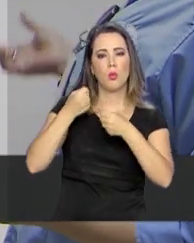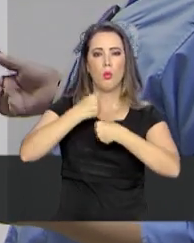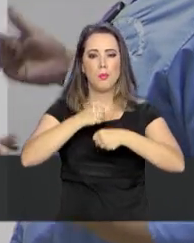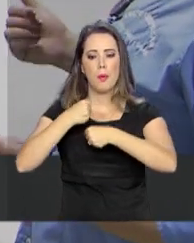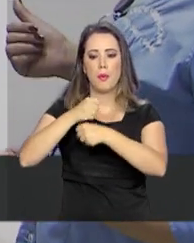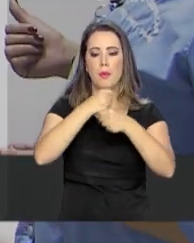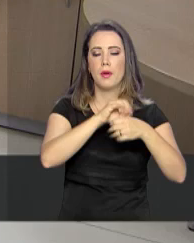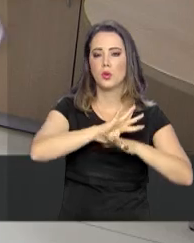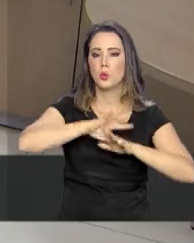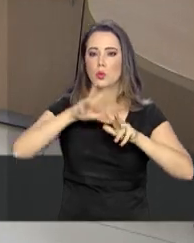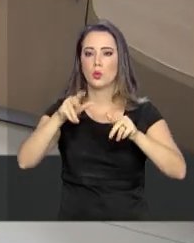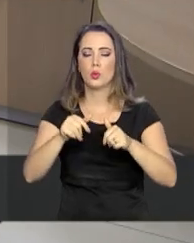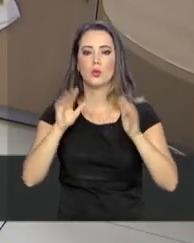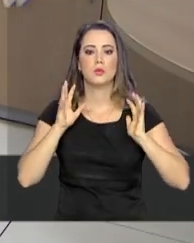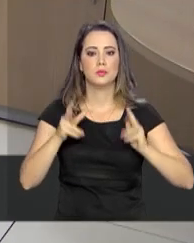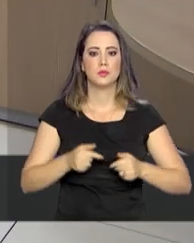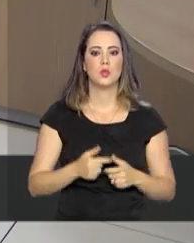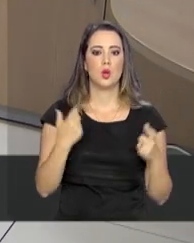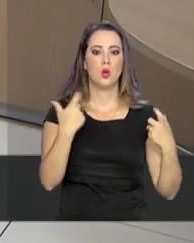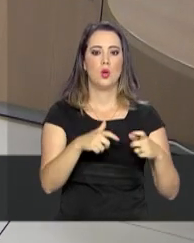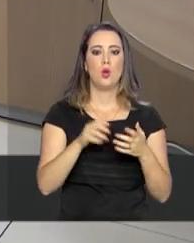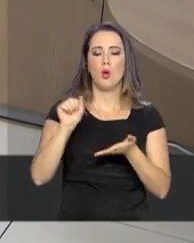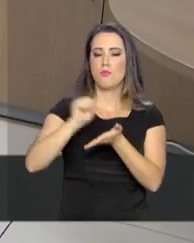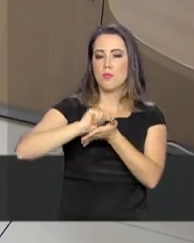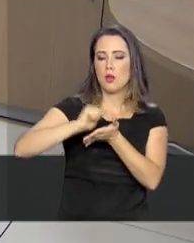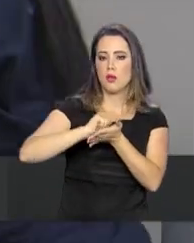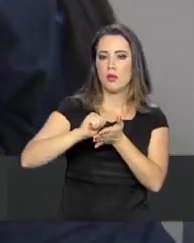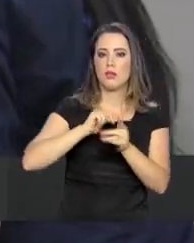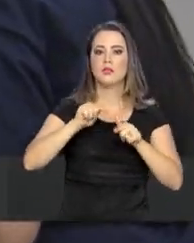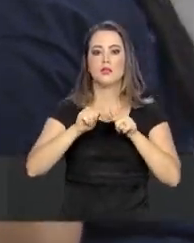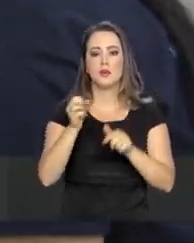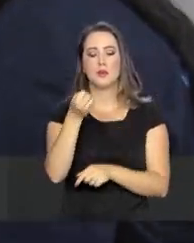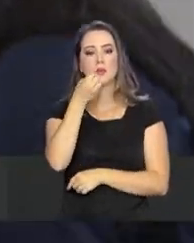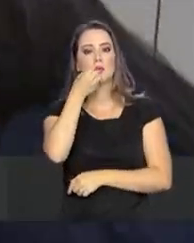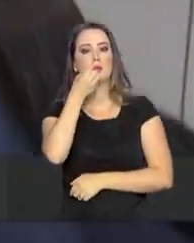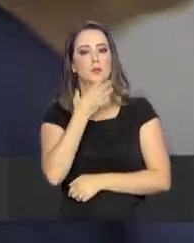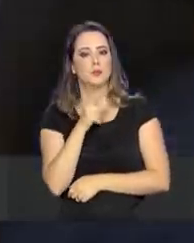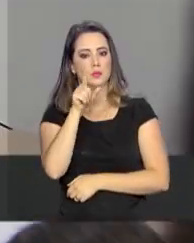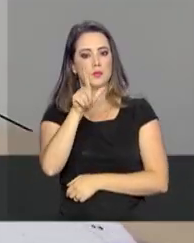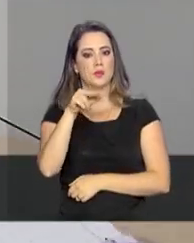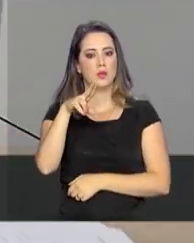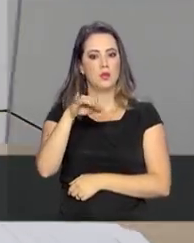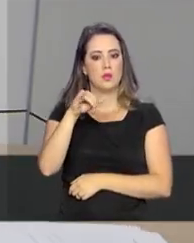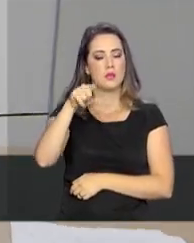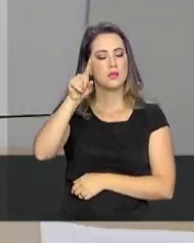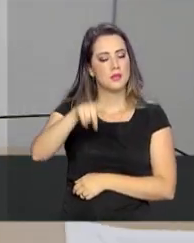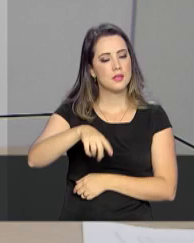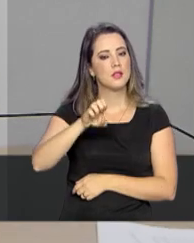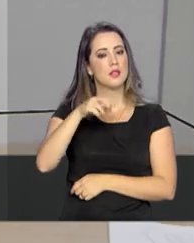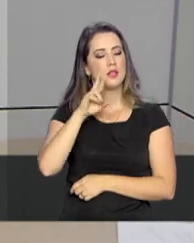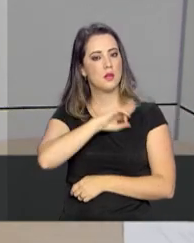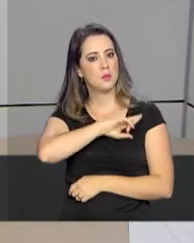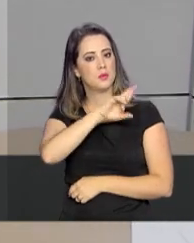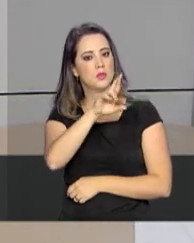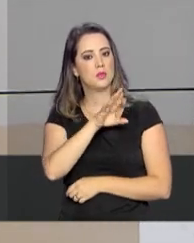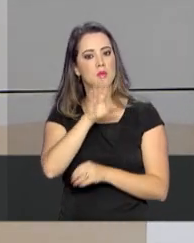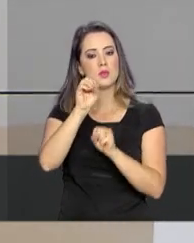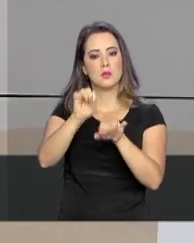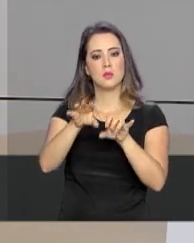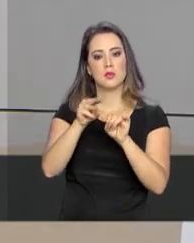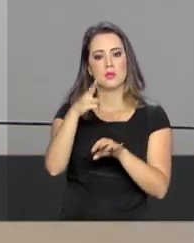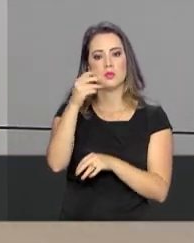entendeu? E porta, ok? Ambiente limpo, trabalho bem feito. Luciene é a responsável por orientar cerca de 30